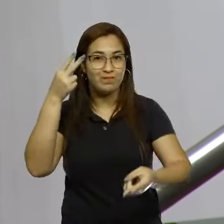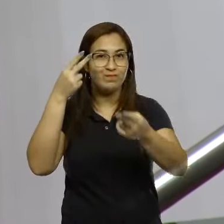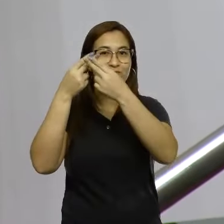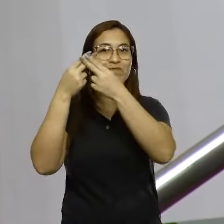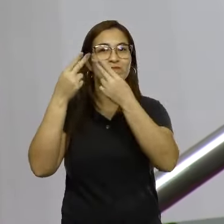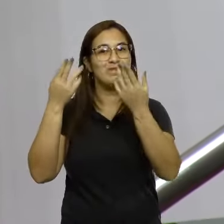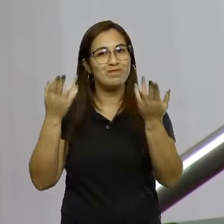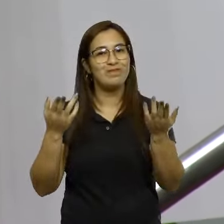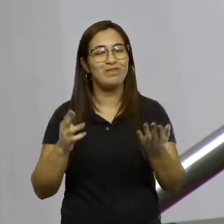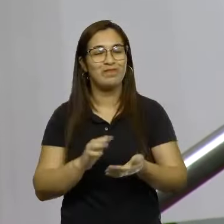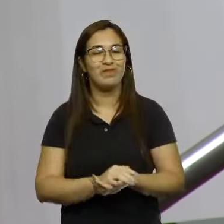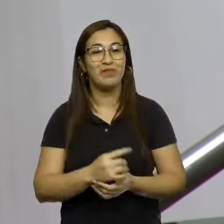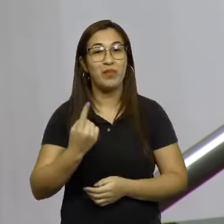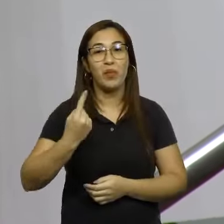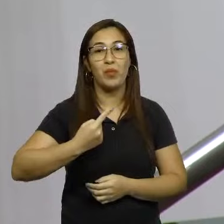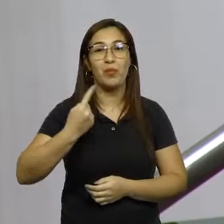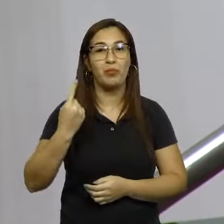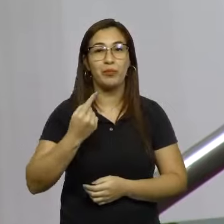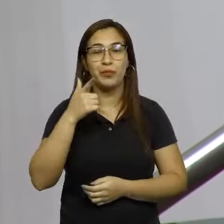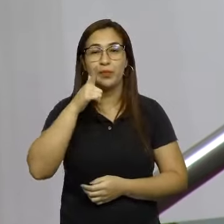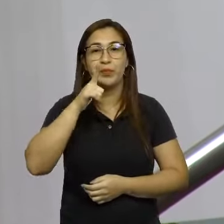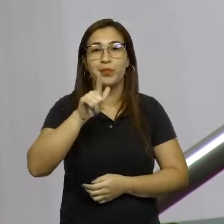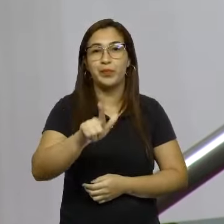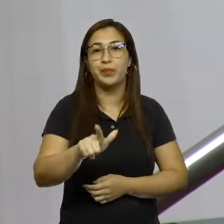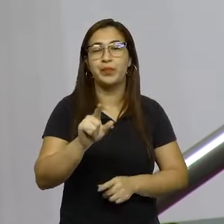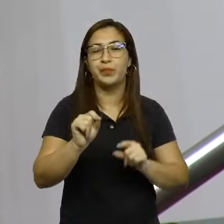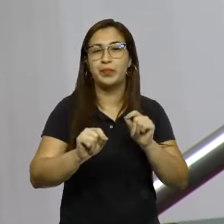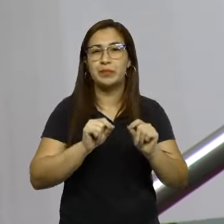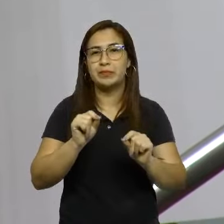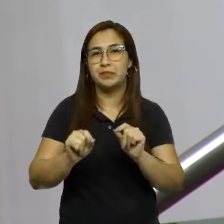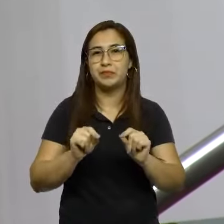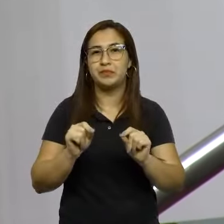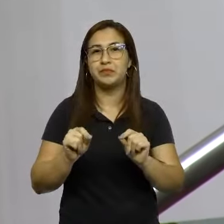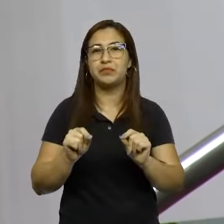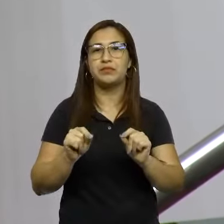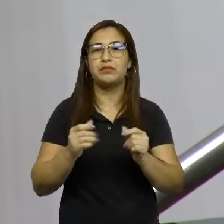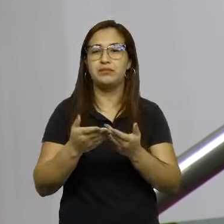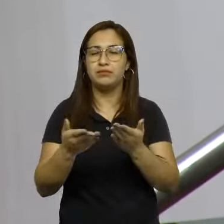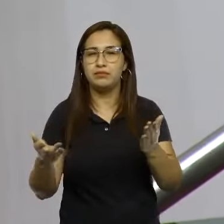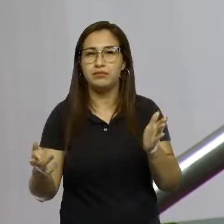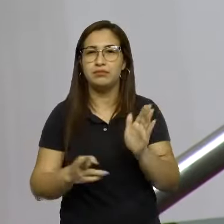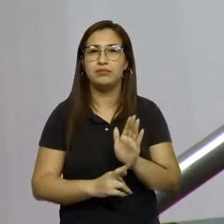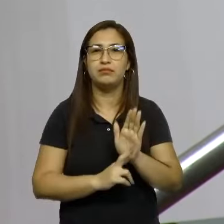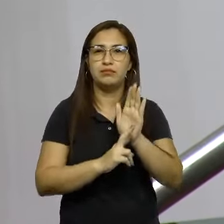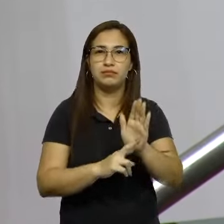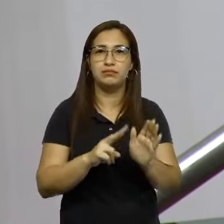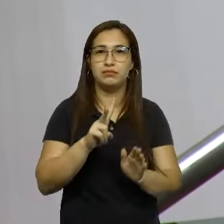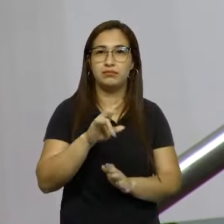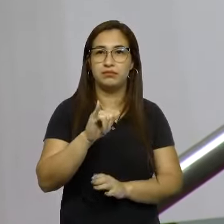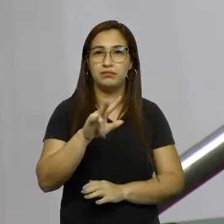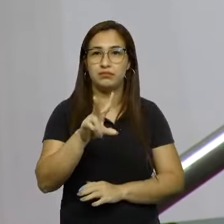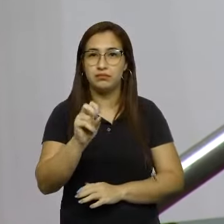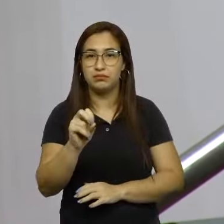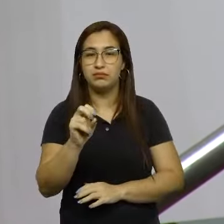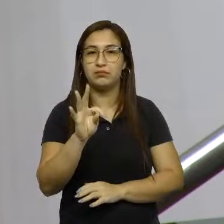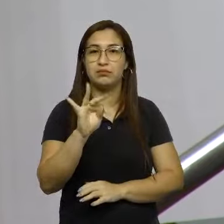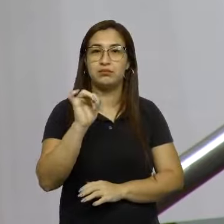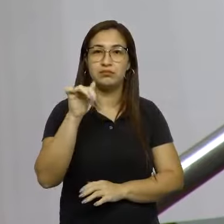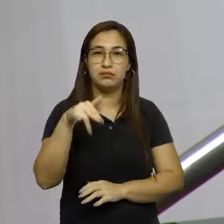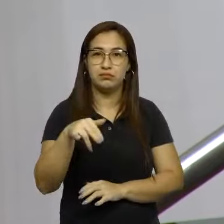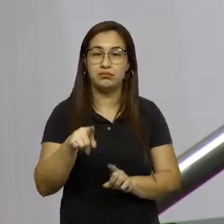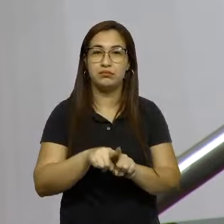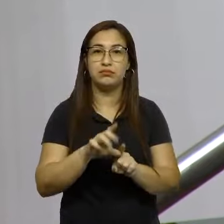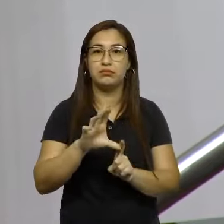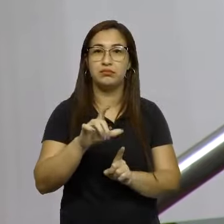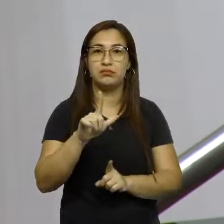porque, pela primeira vez, nós conseguimos trazer os representantes da Vivo, da TIM e da Claro,